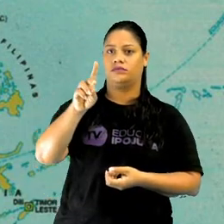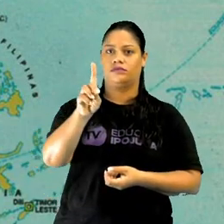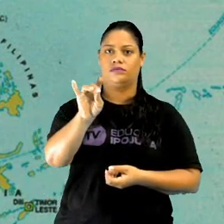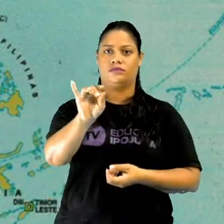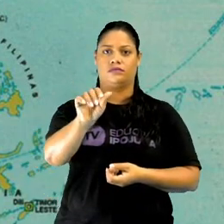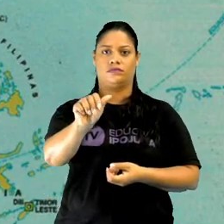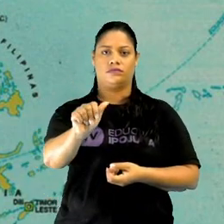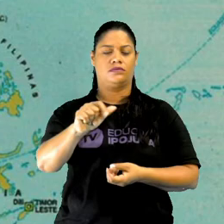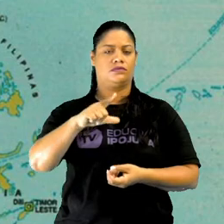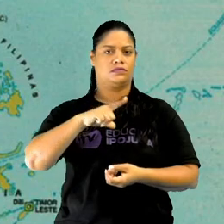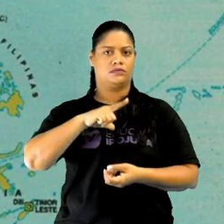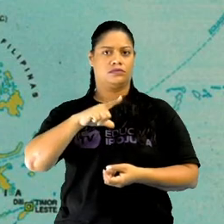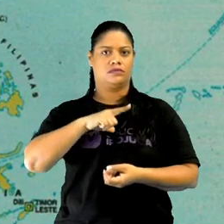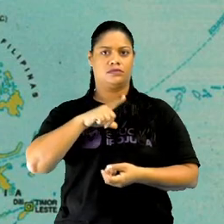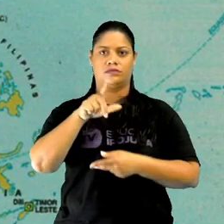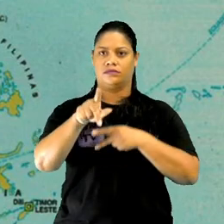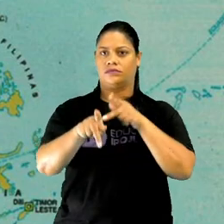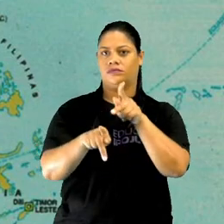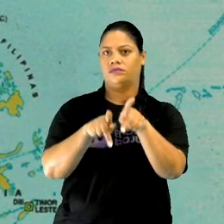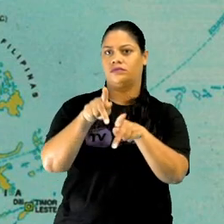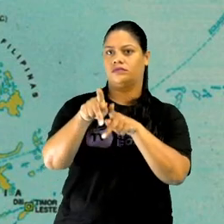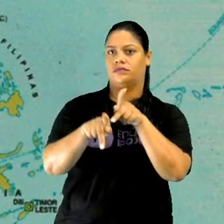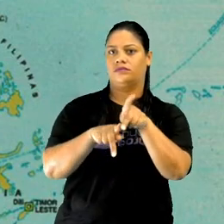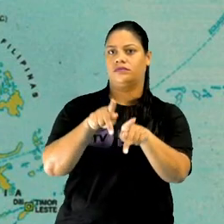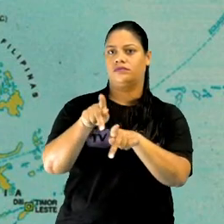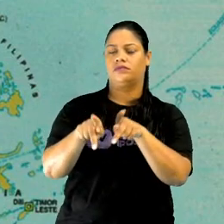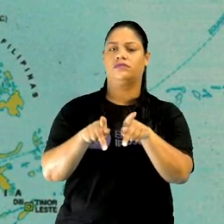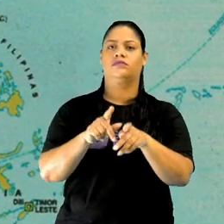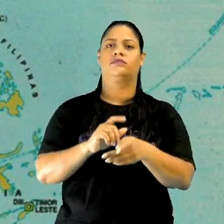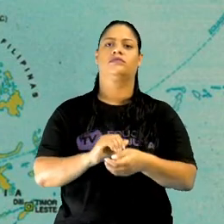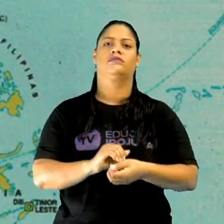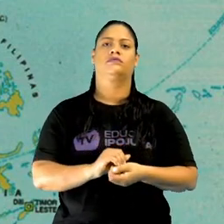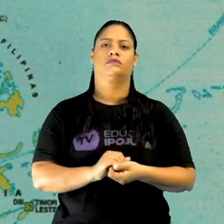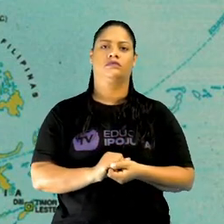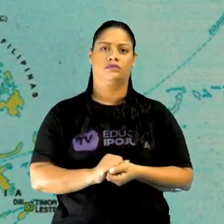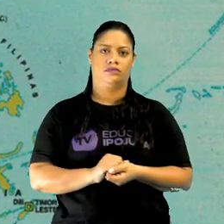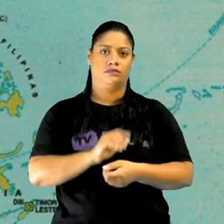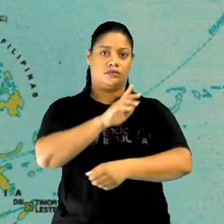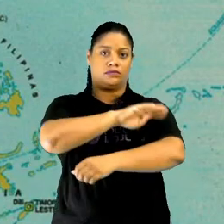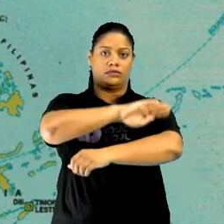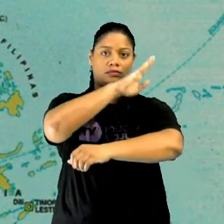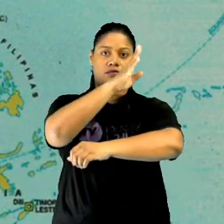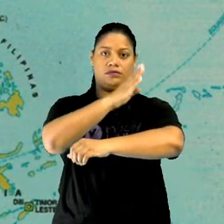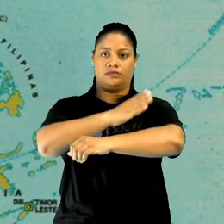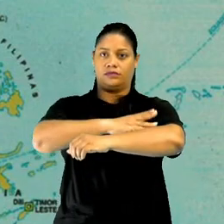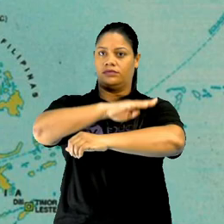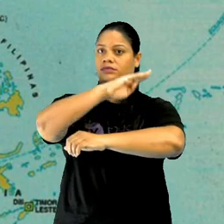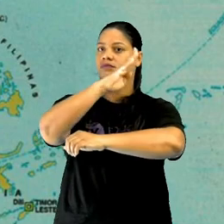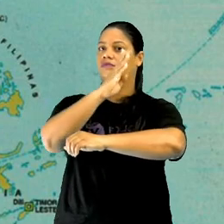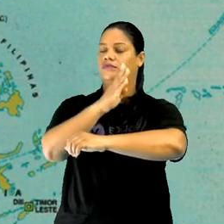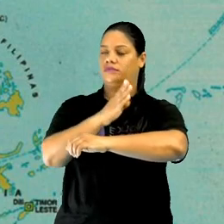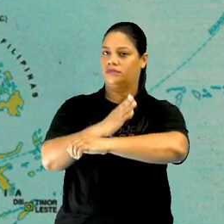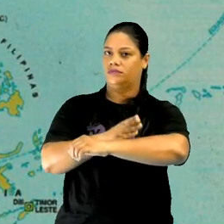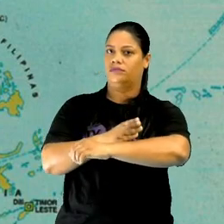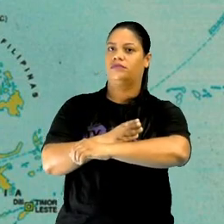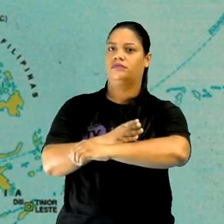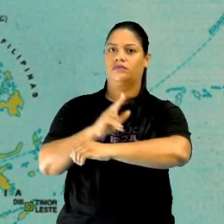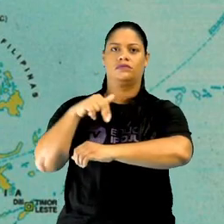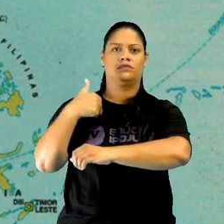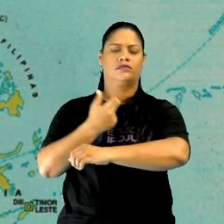onde a gente tem a questão da população, a gente tem a questão dos planaltos. Ok? Então aí a gente está